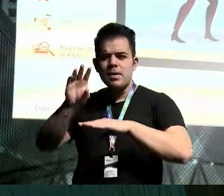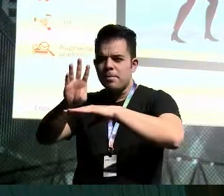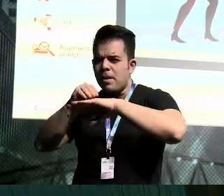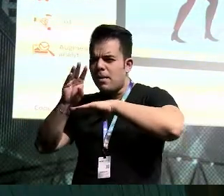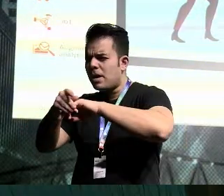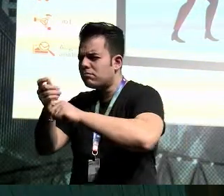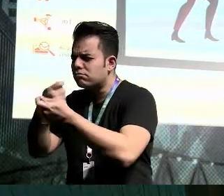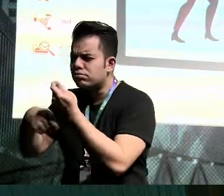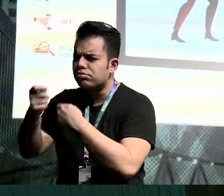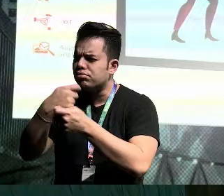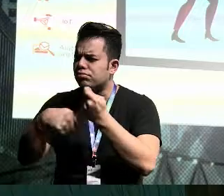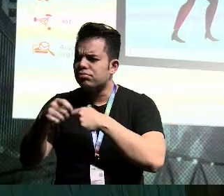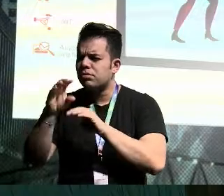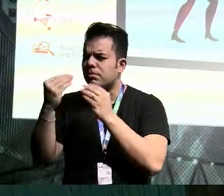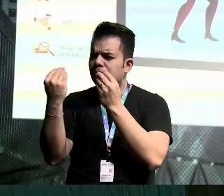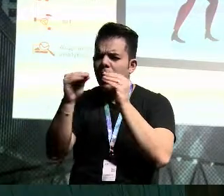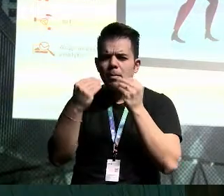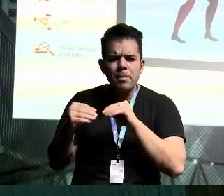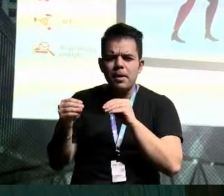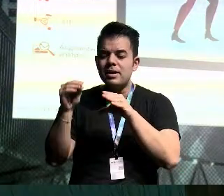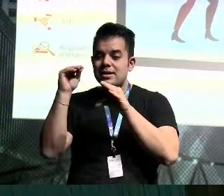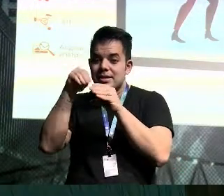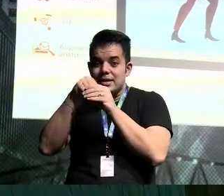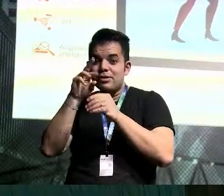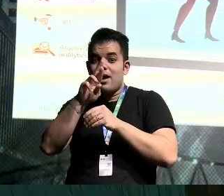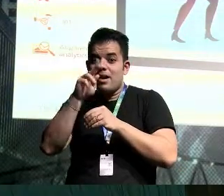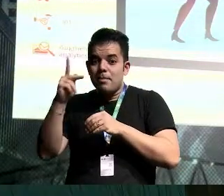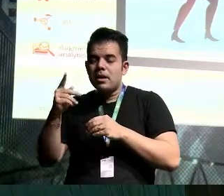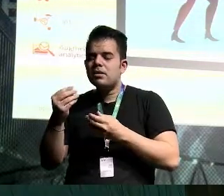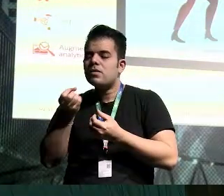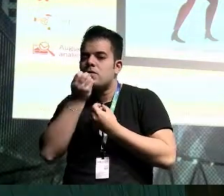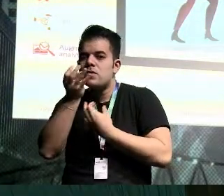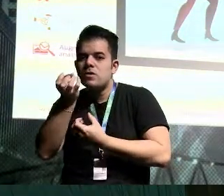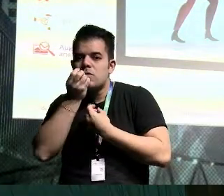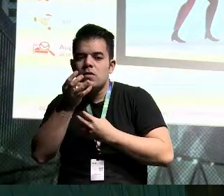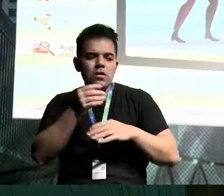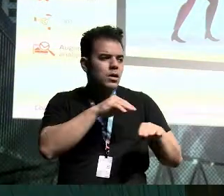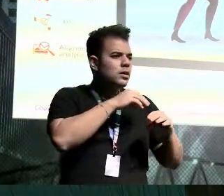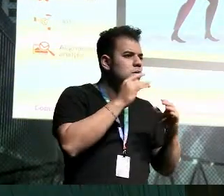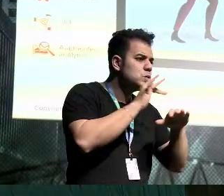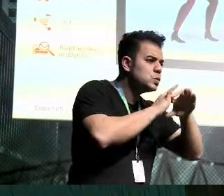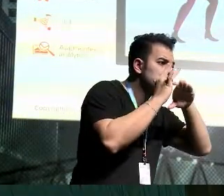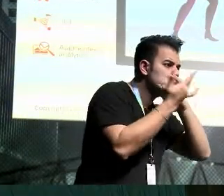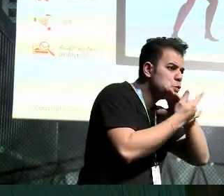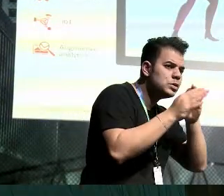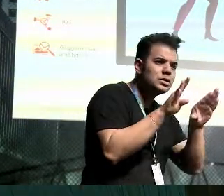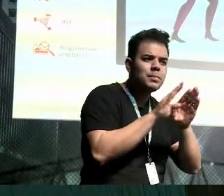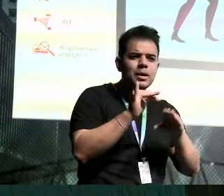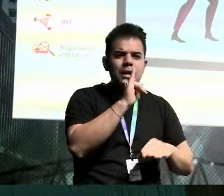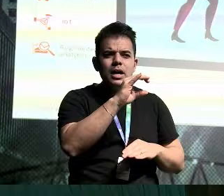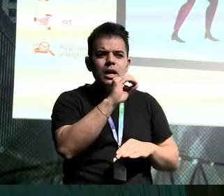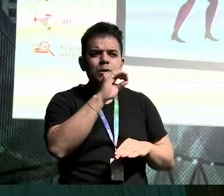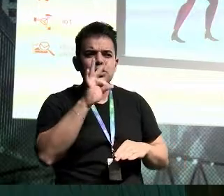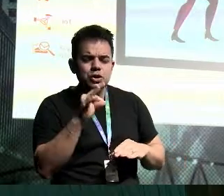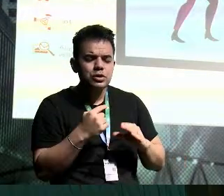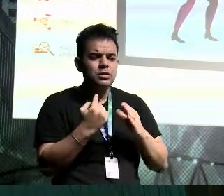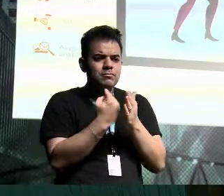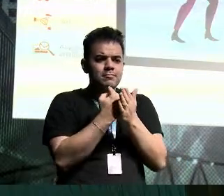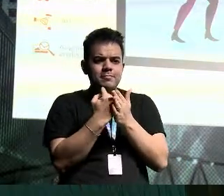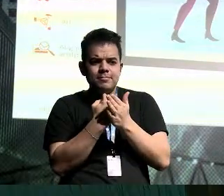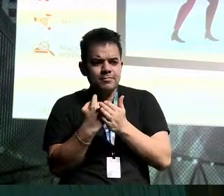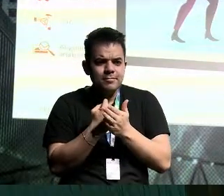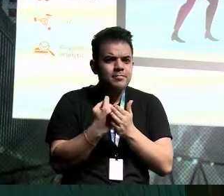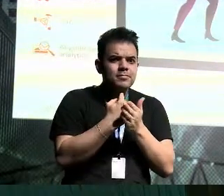transações, e colocando isso para dentro do RP, e eu estou coletando informações das mídias sociais, e eu estou também com o IoT aqui medindo o